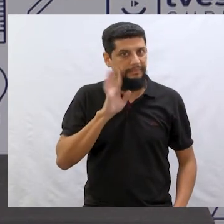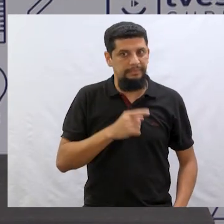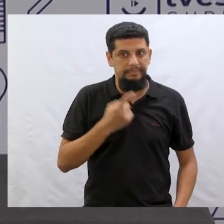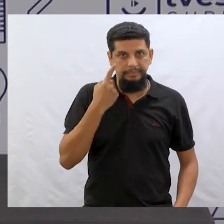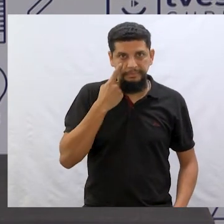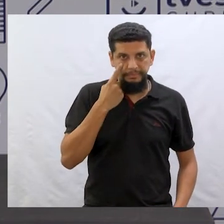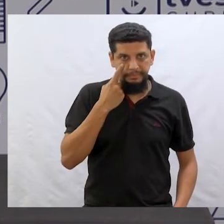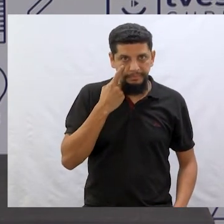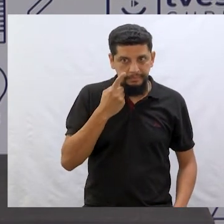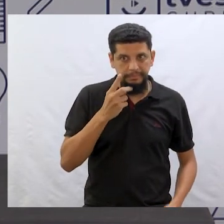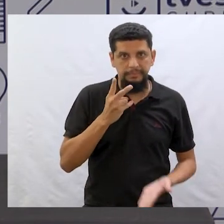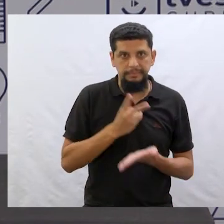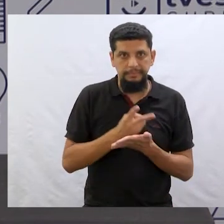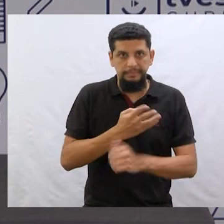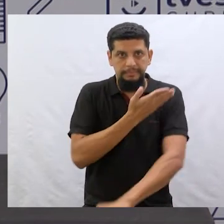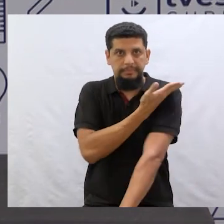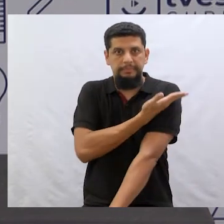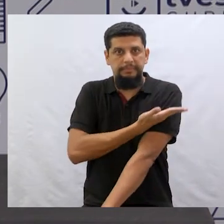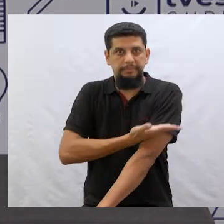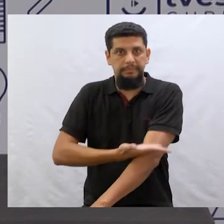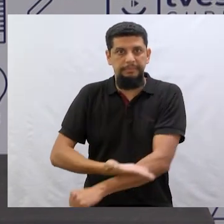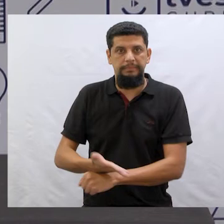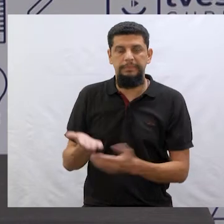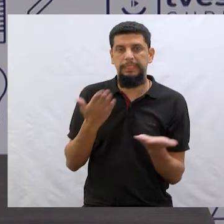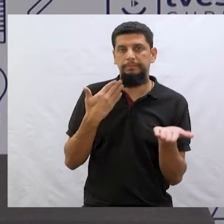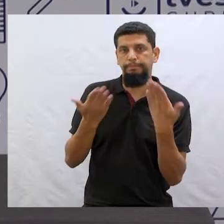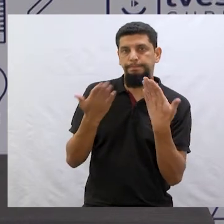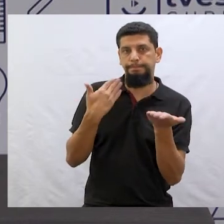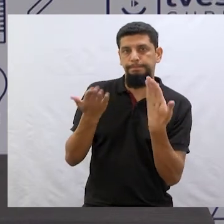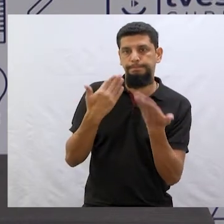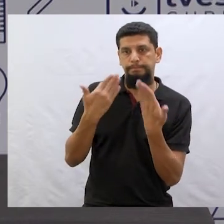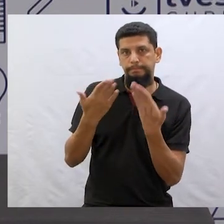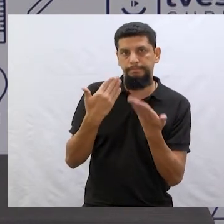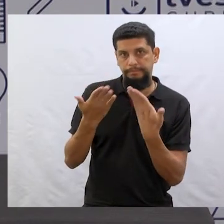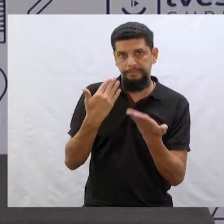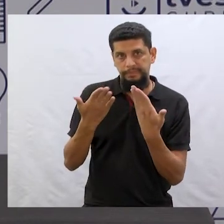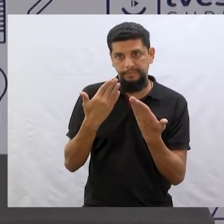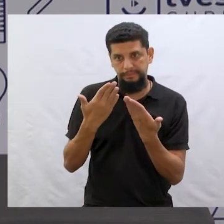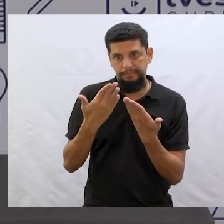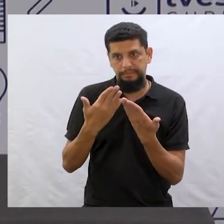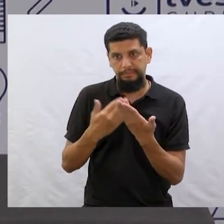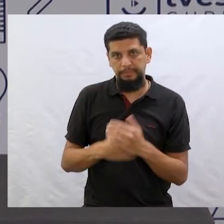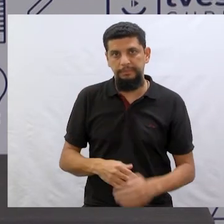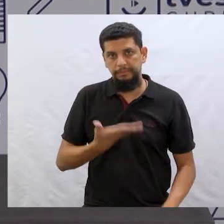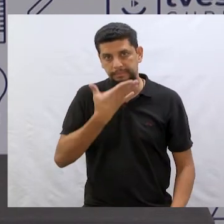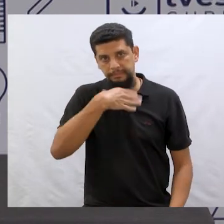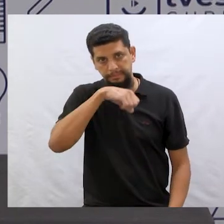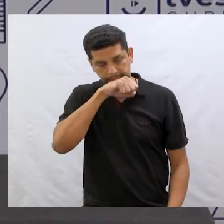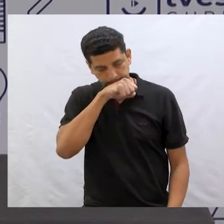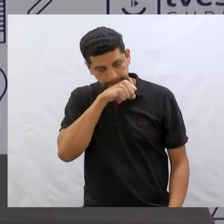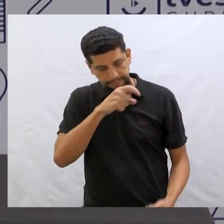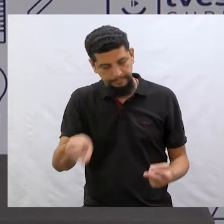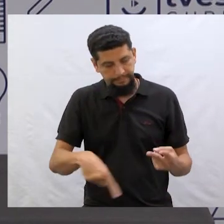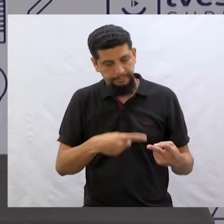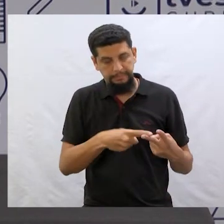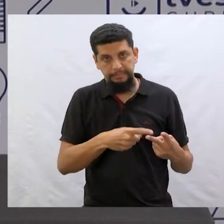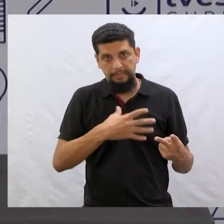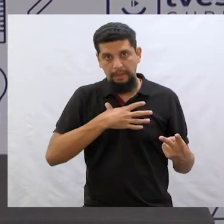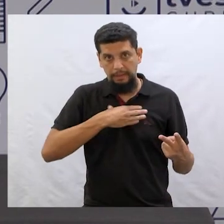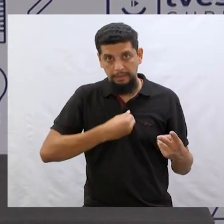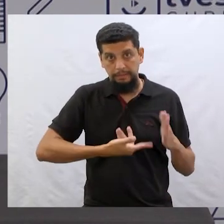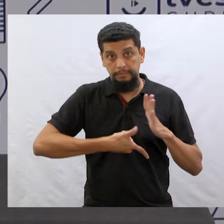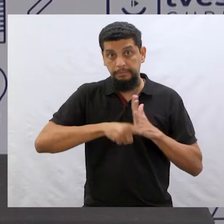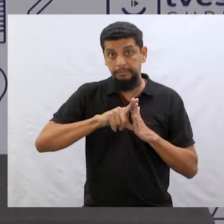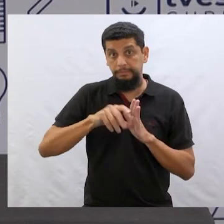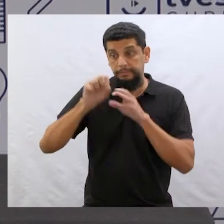bacana também ver que continua o hábito de conversar, né? É uma conversa entre o pai e o filho